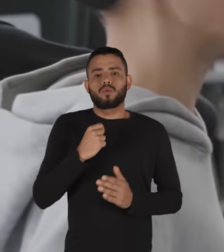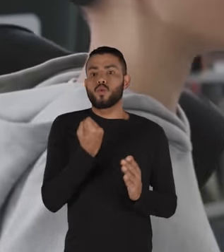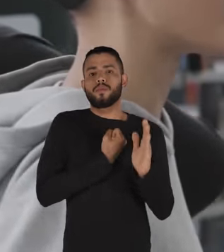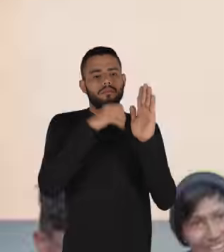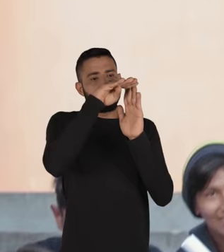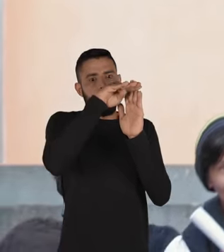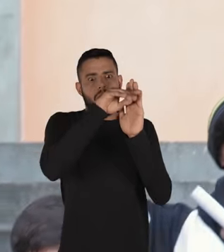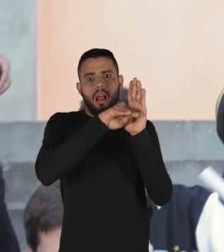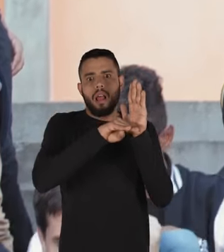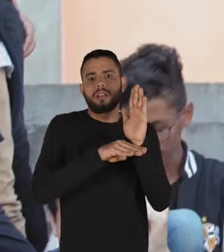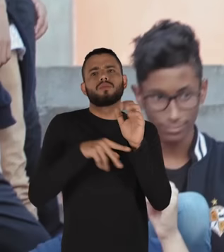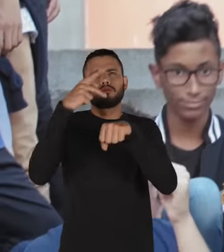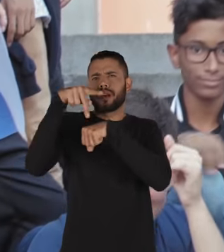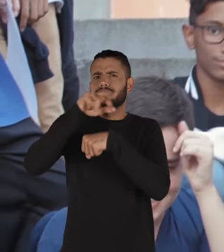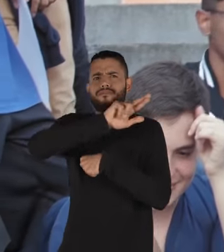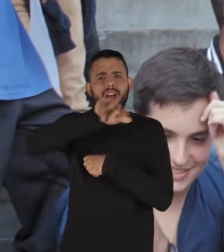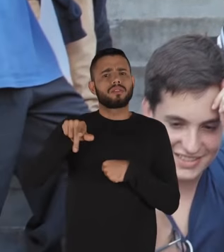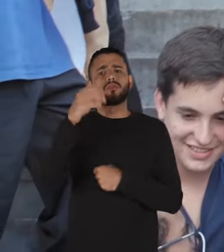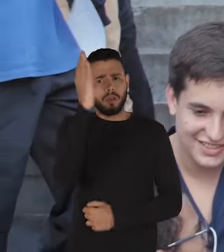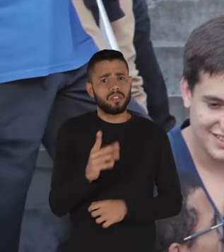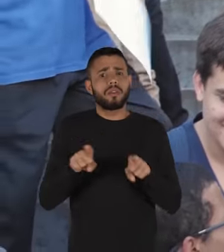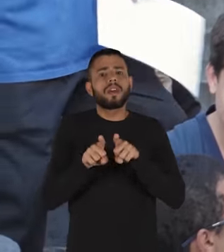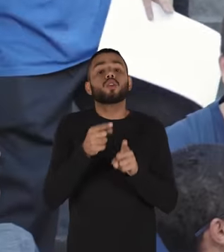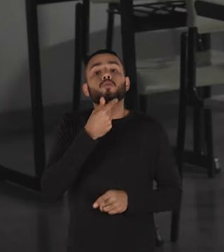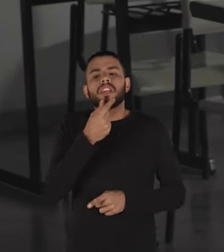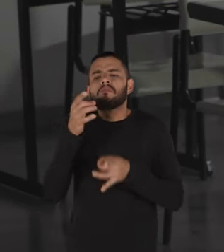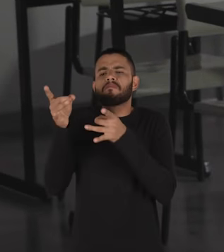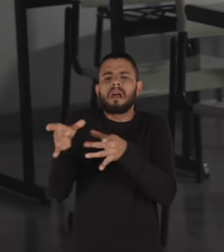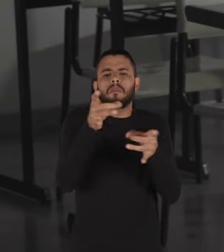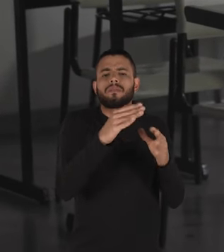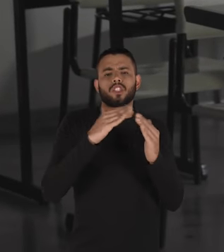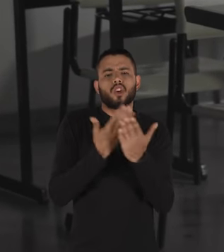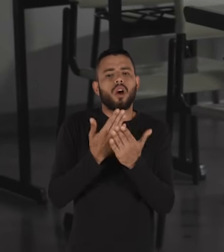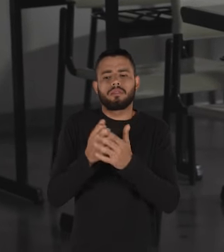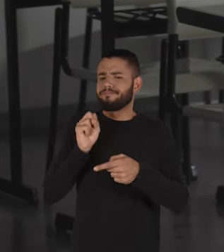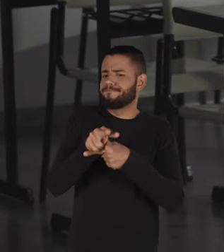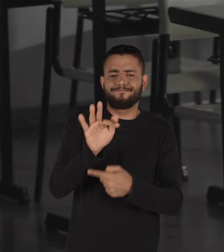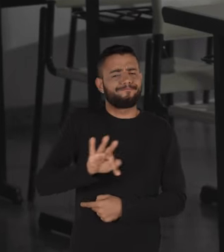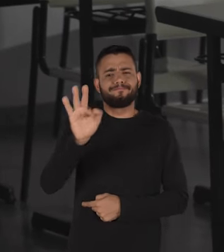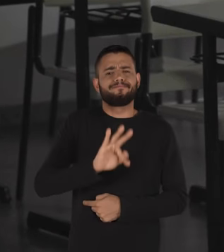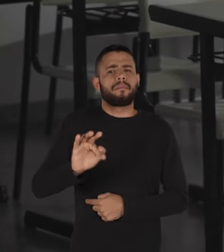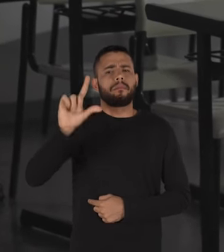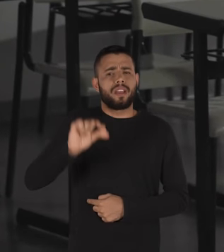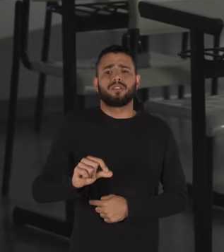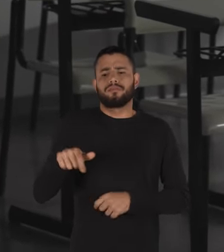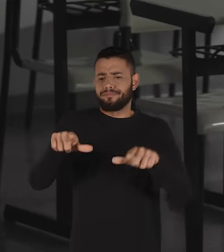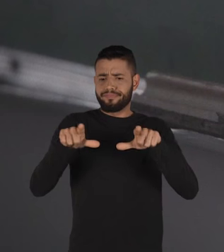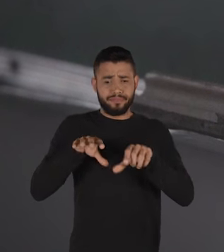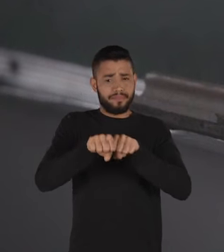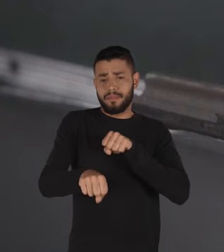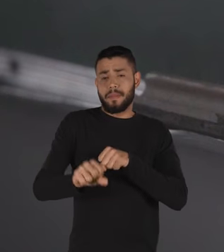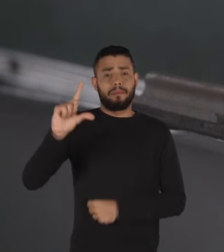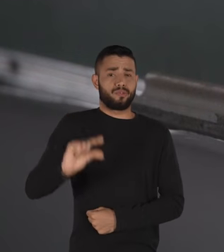dos países desenvolvidos e também no Brasil. Eles estão desistindo mais dos estudos, entrando menos na faculdade e conquistando menos